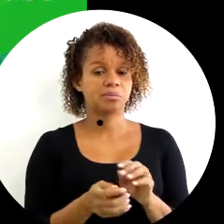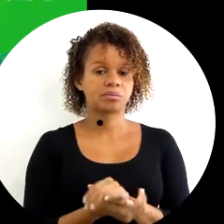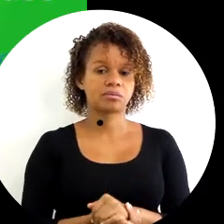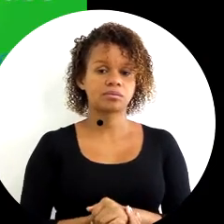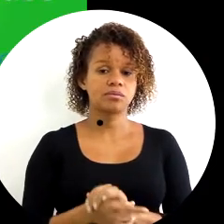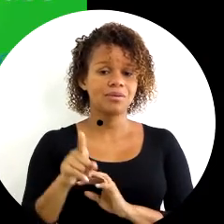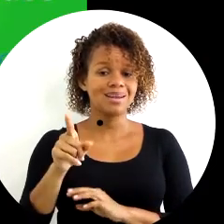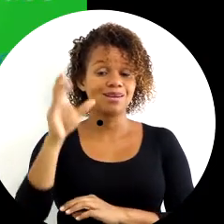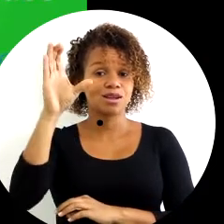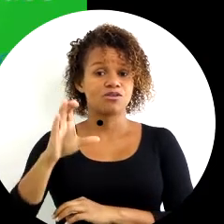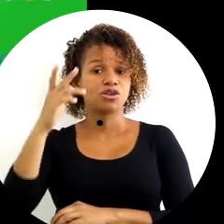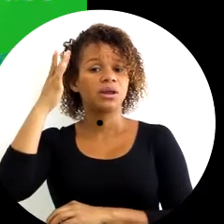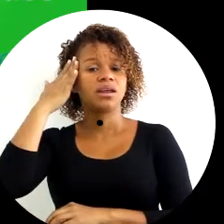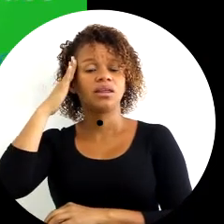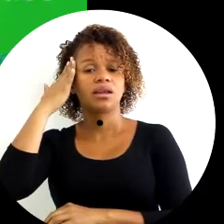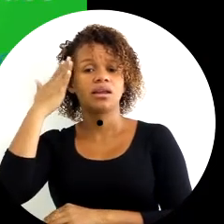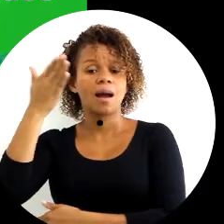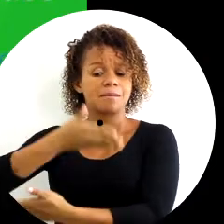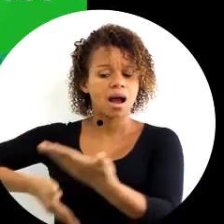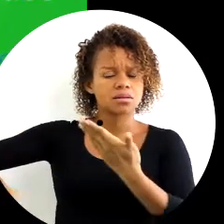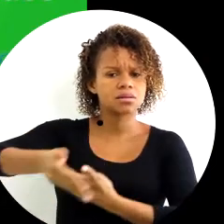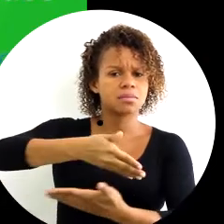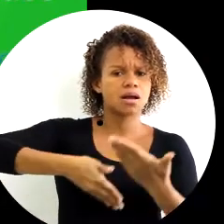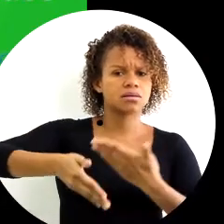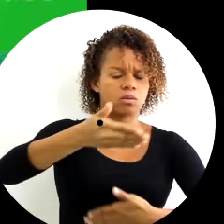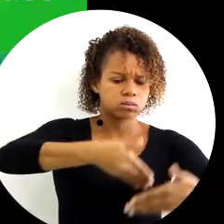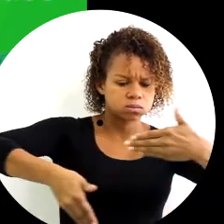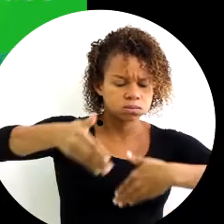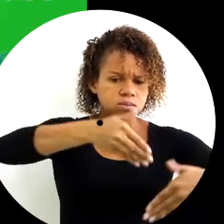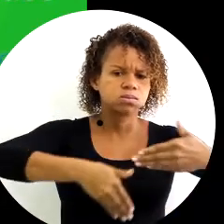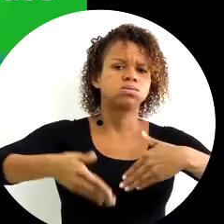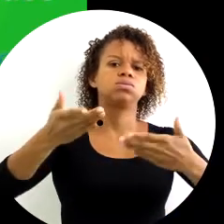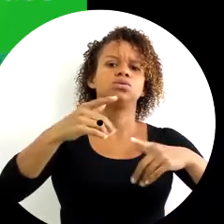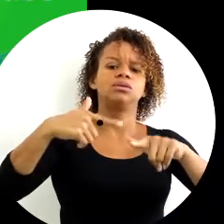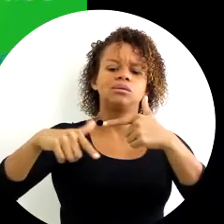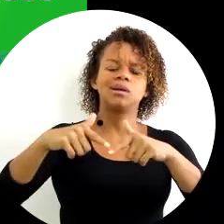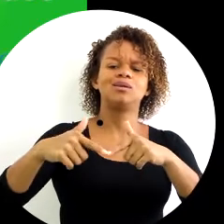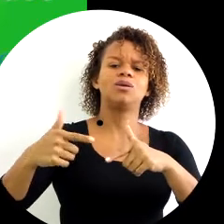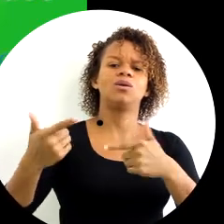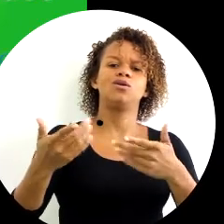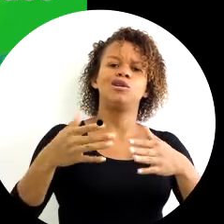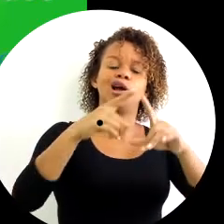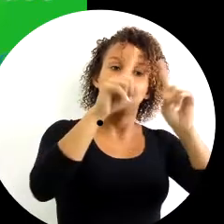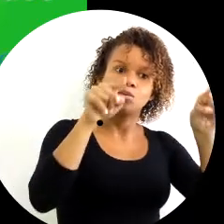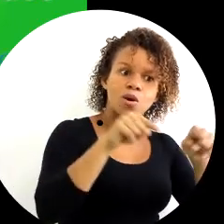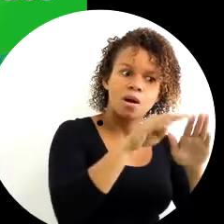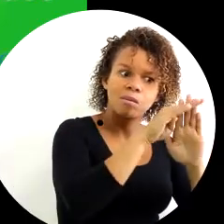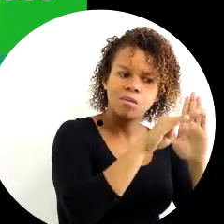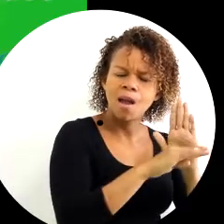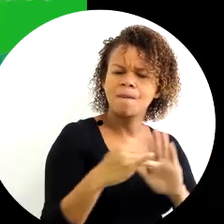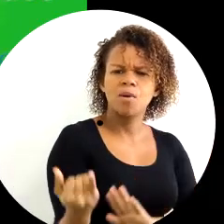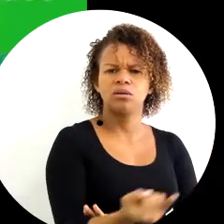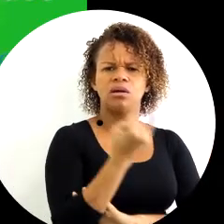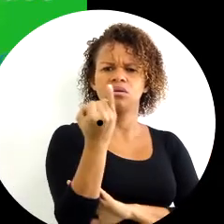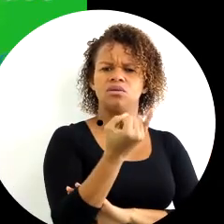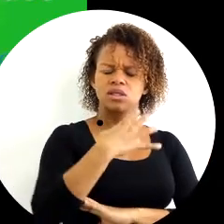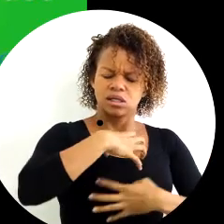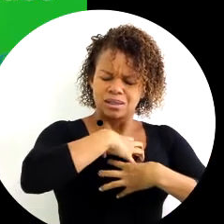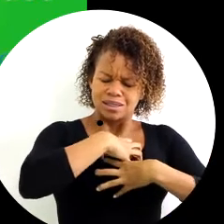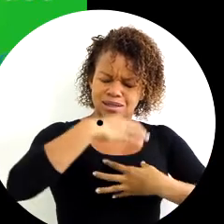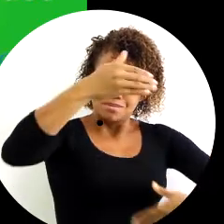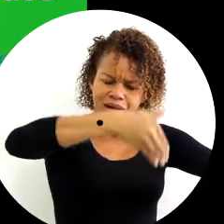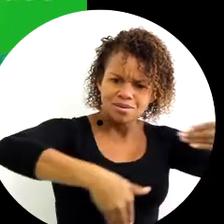é que ele entenda que ele participa, a participação dos empregados no programa é importantíssima. pessoas precisam se sentir